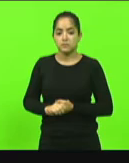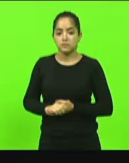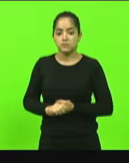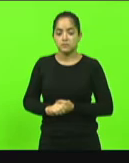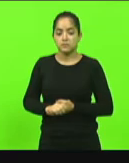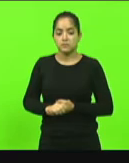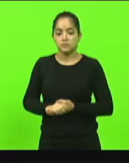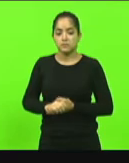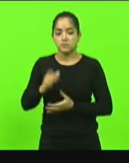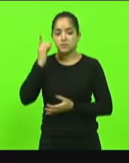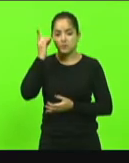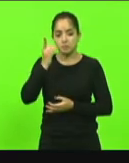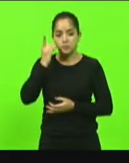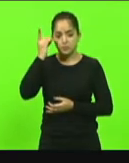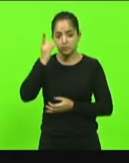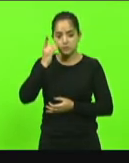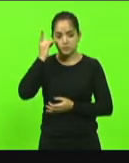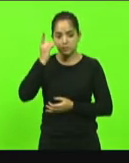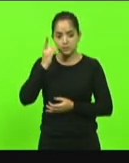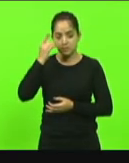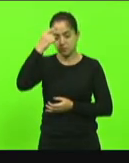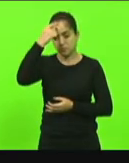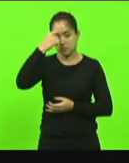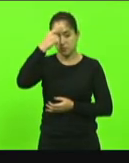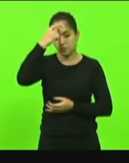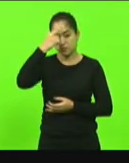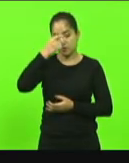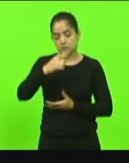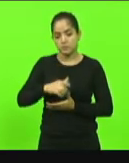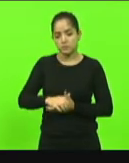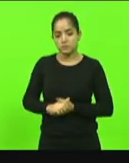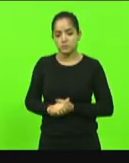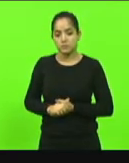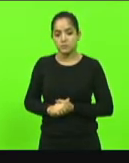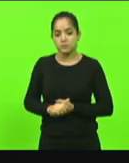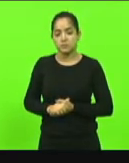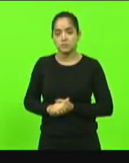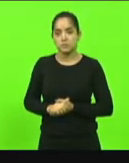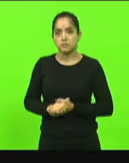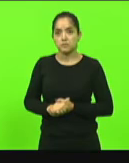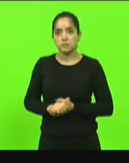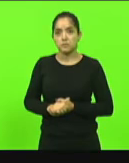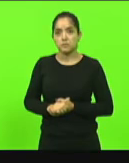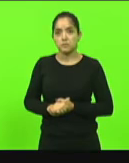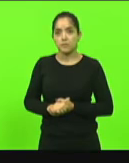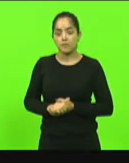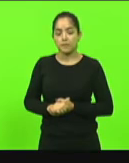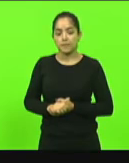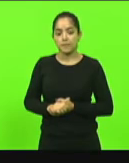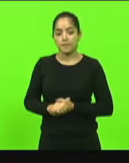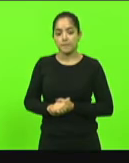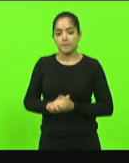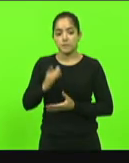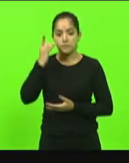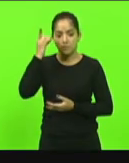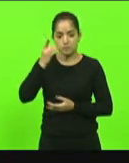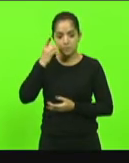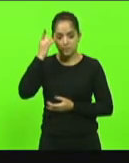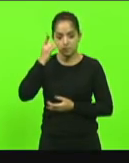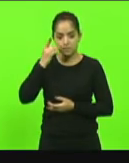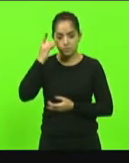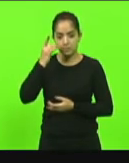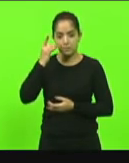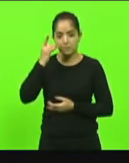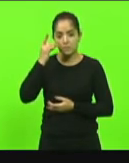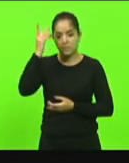Com o voto a deputada Maurício Scudilark. Voto sim, senhor presidente. Como o voto a deputada Paulinha.